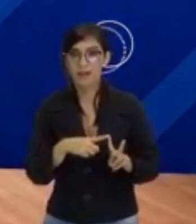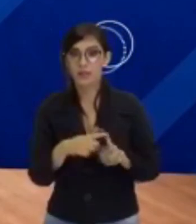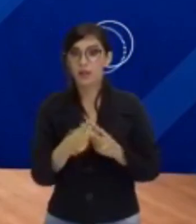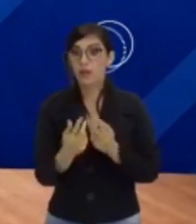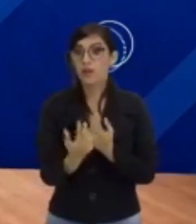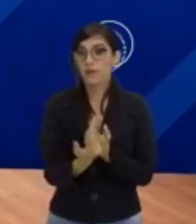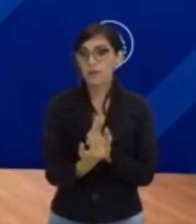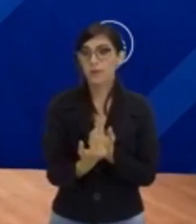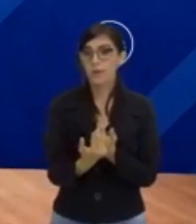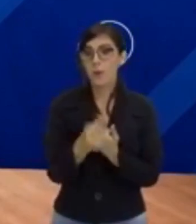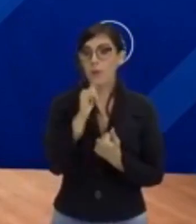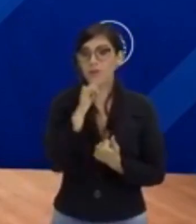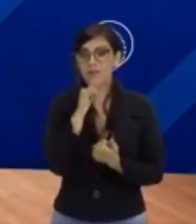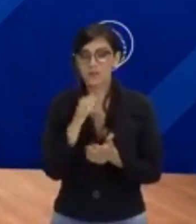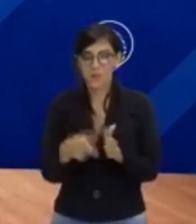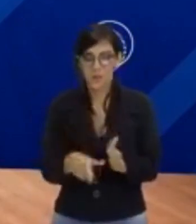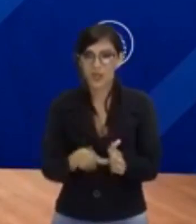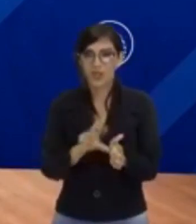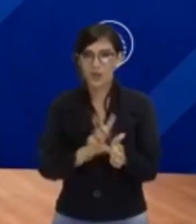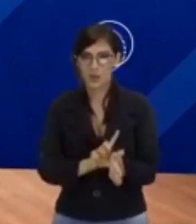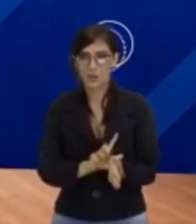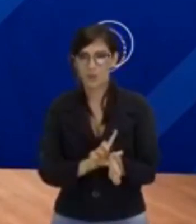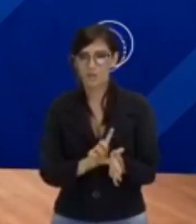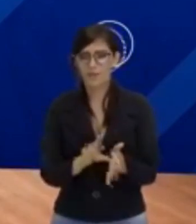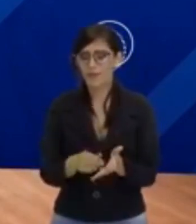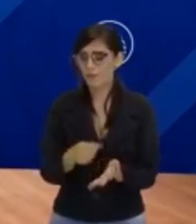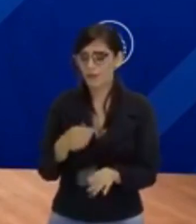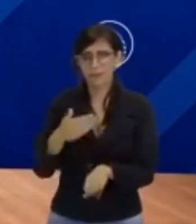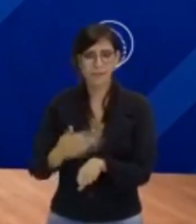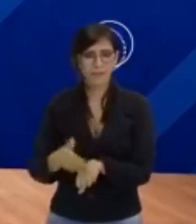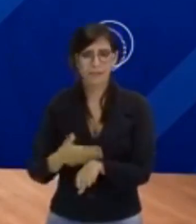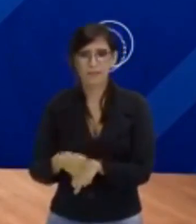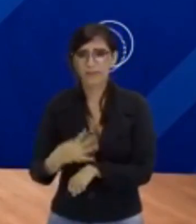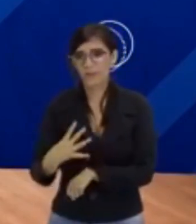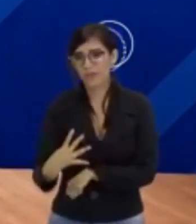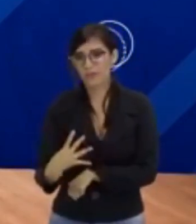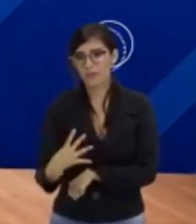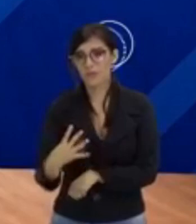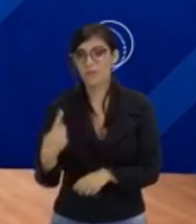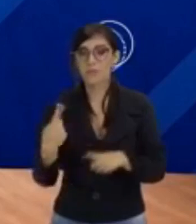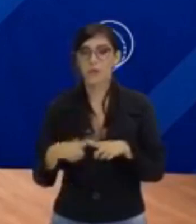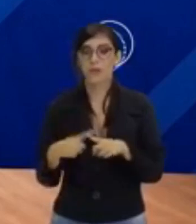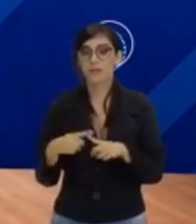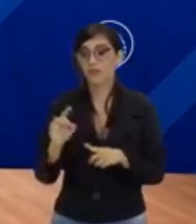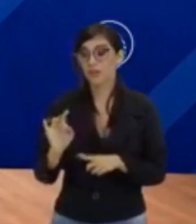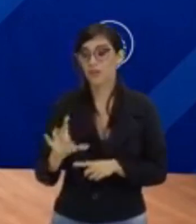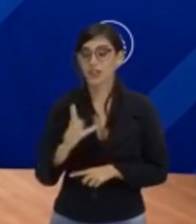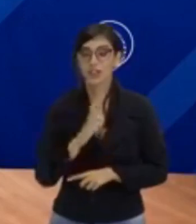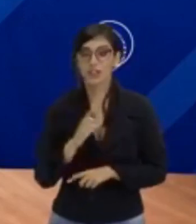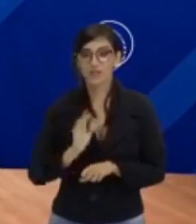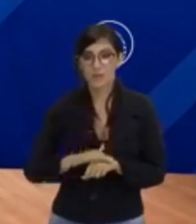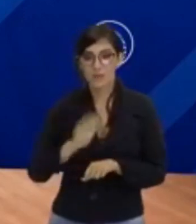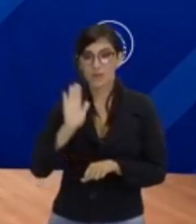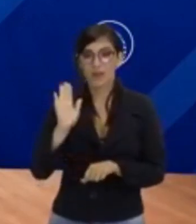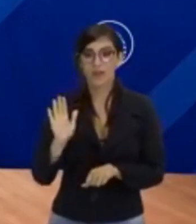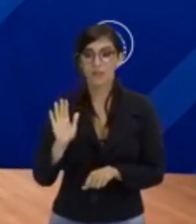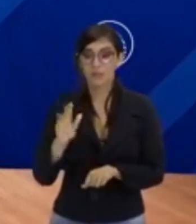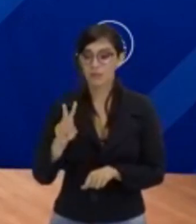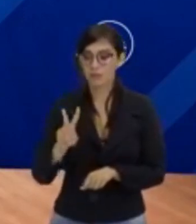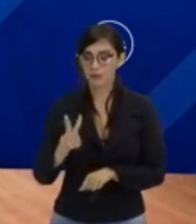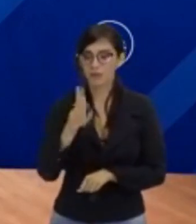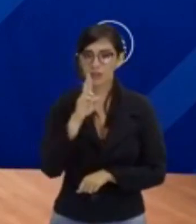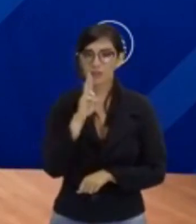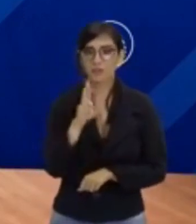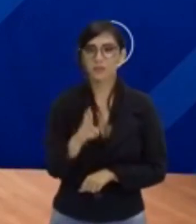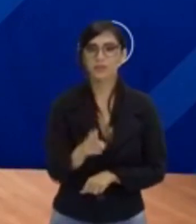testaria pro 4, porque a equação do segundo grau tem no máximo duas respostas, tá? E nessa hora tu deve estar pensando, poxa,